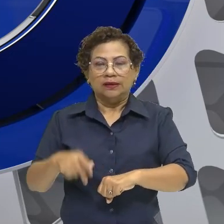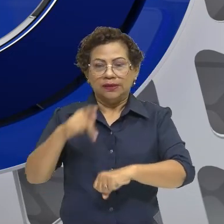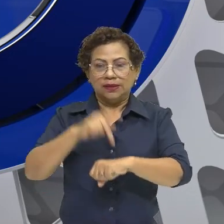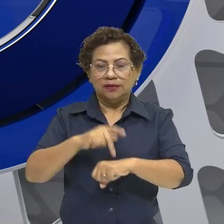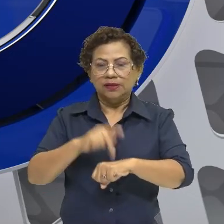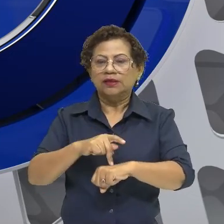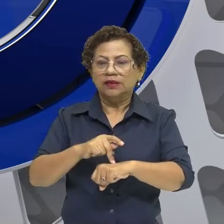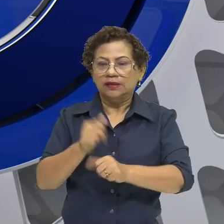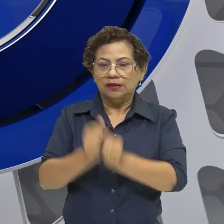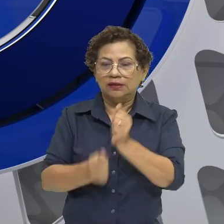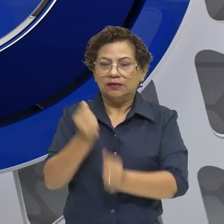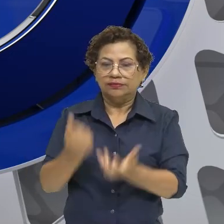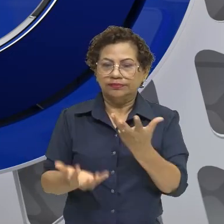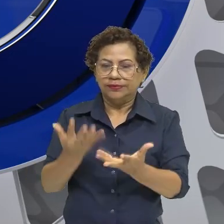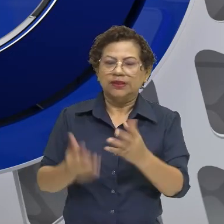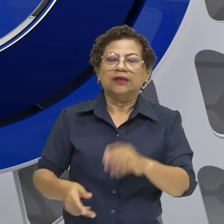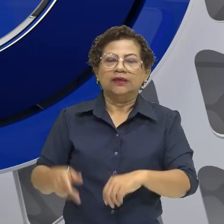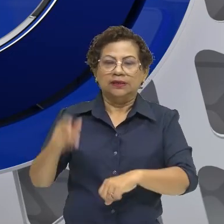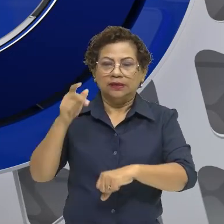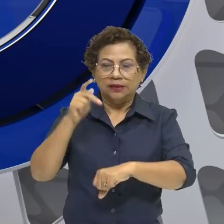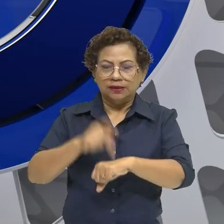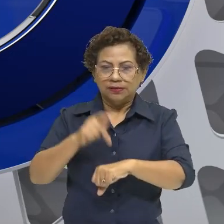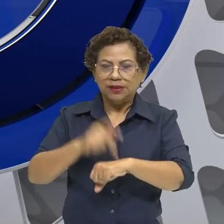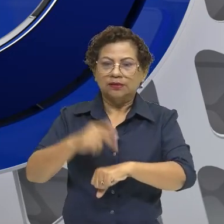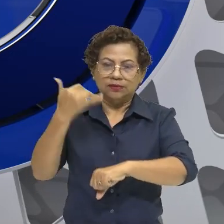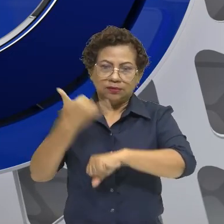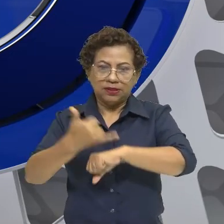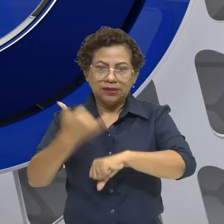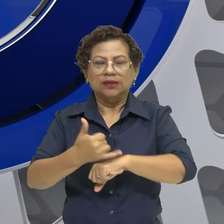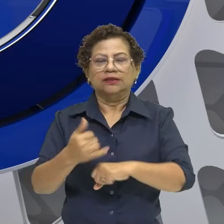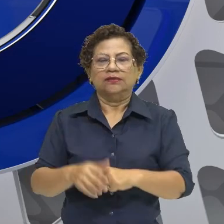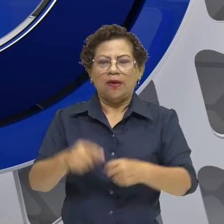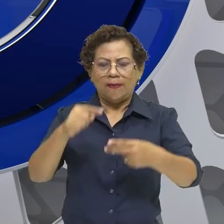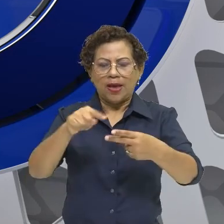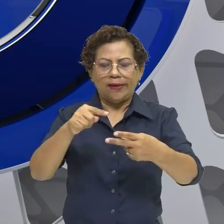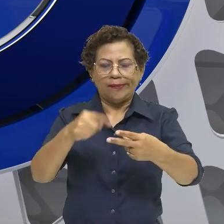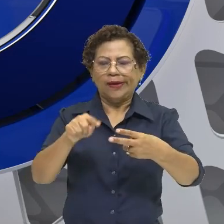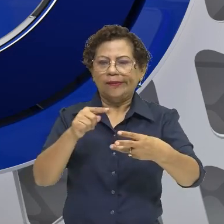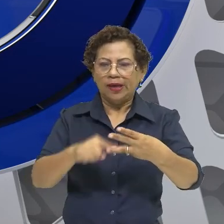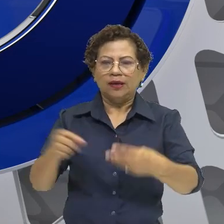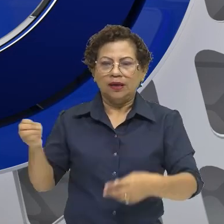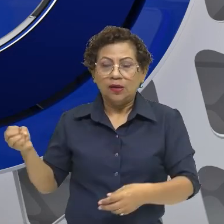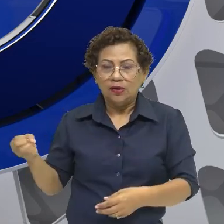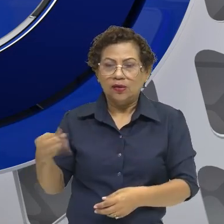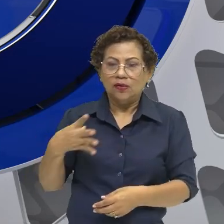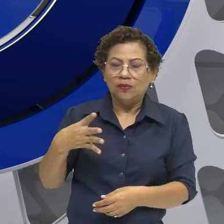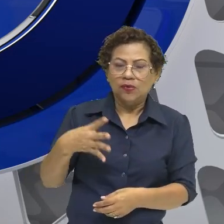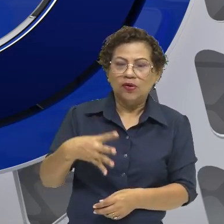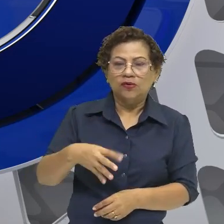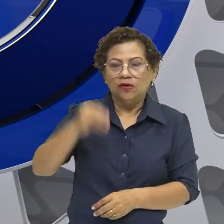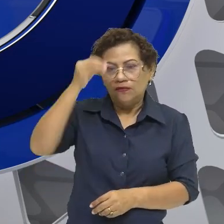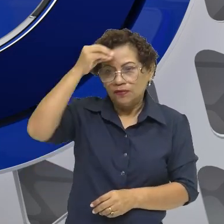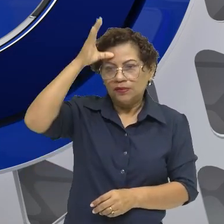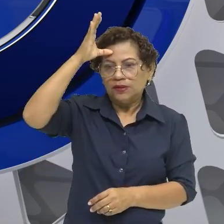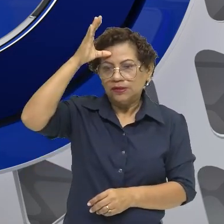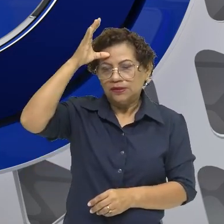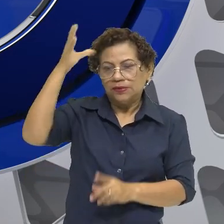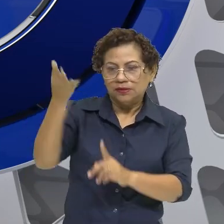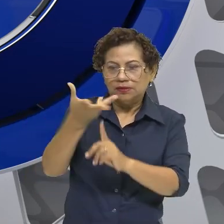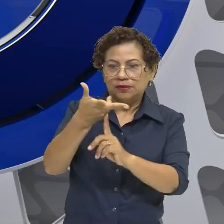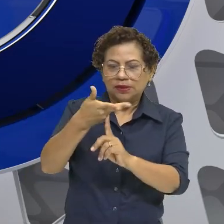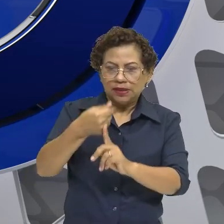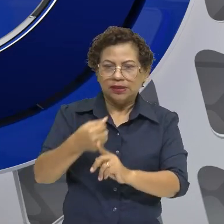Passamos para o período barroco, onde vem trazer uma nova visão da arte. O